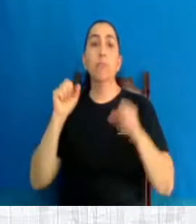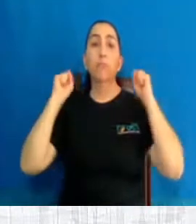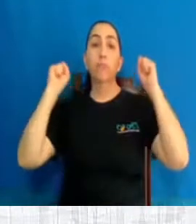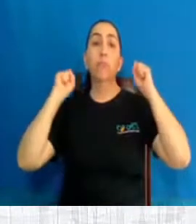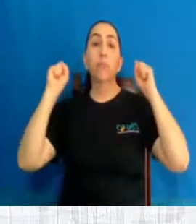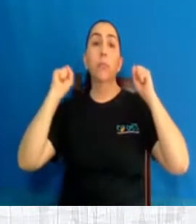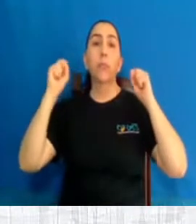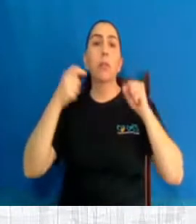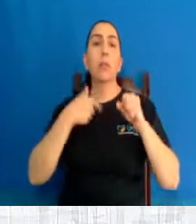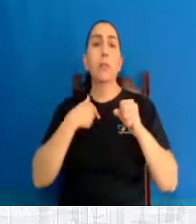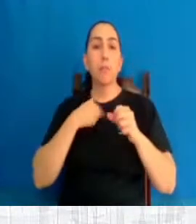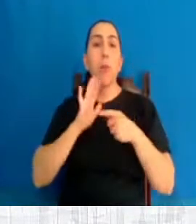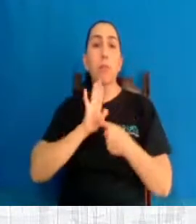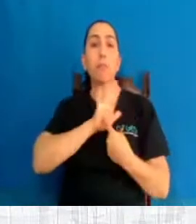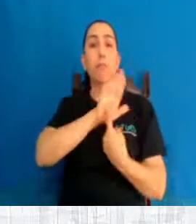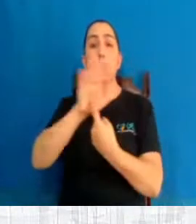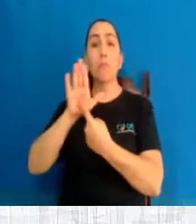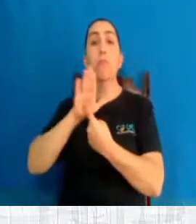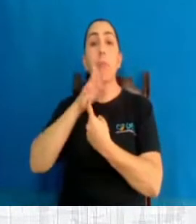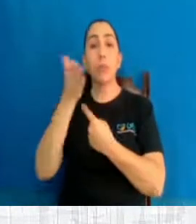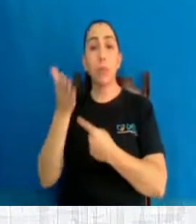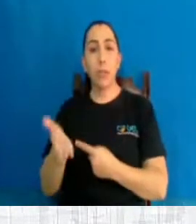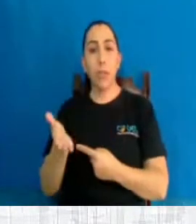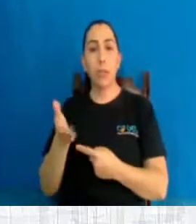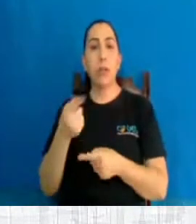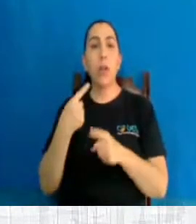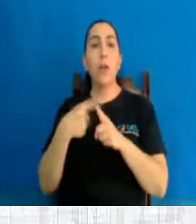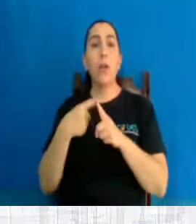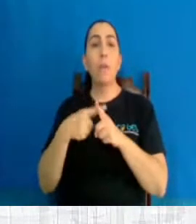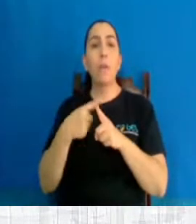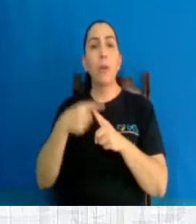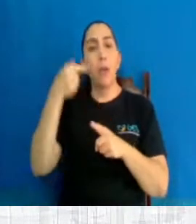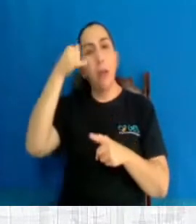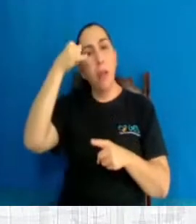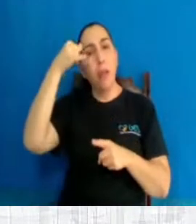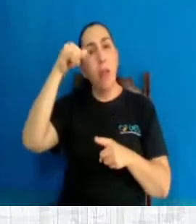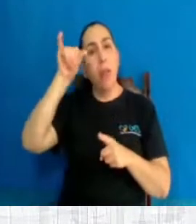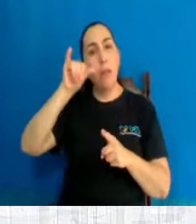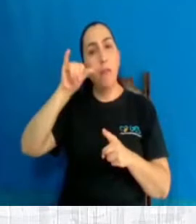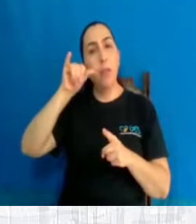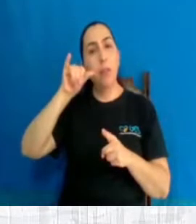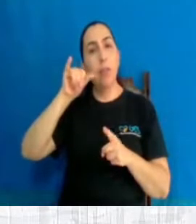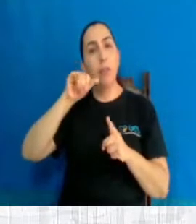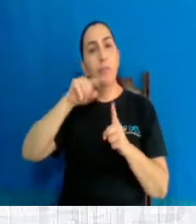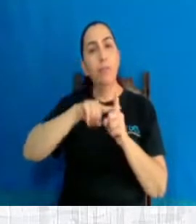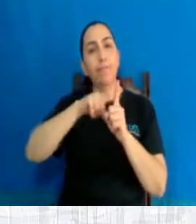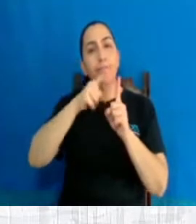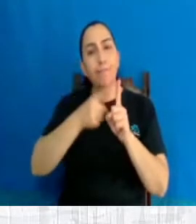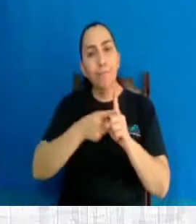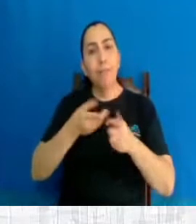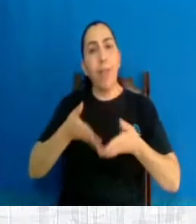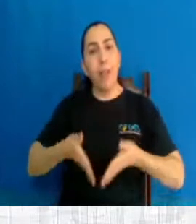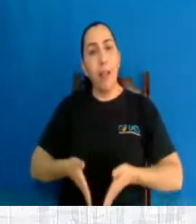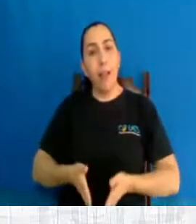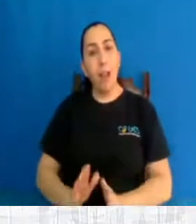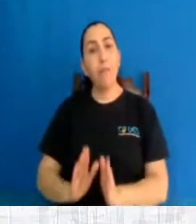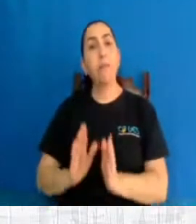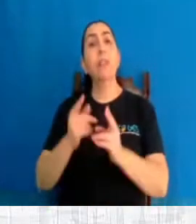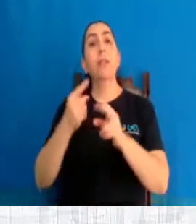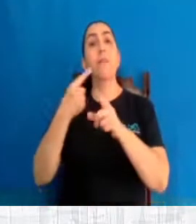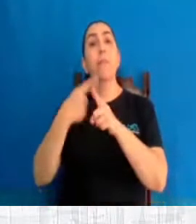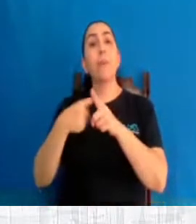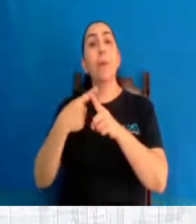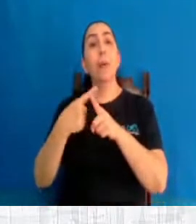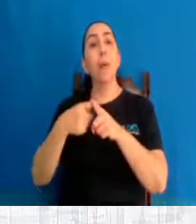o melhor para as mulheres? O bebê reduz casos de câncer, não é? Então, engravidar está sendo recomendado, tem medo de, engravide para